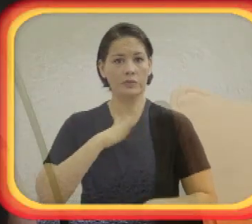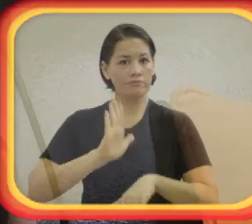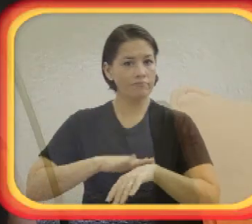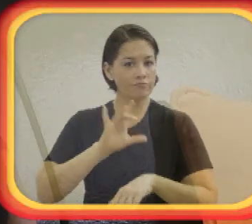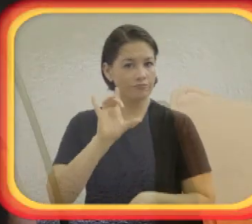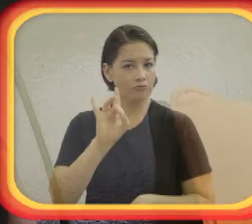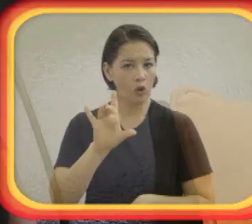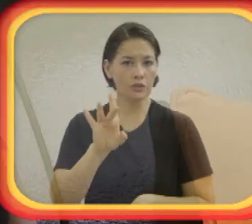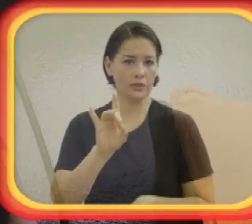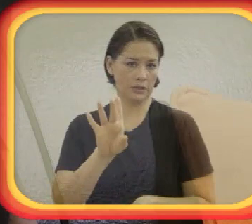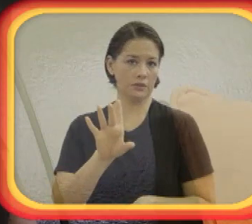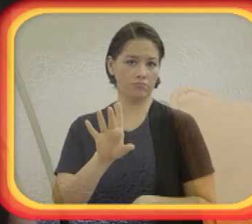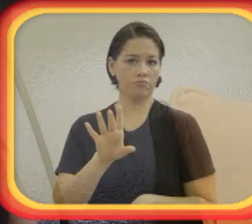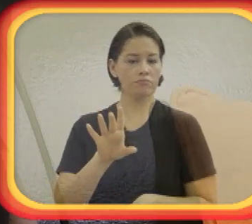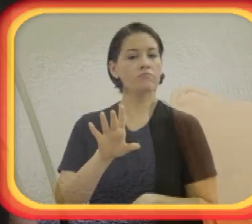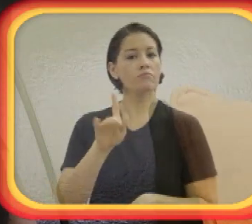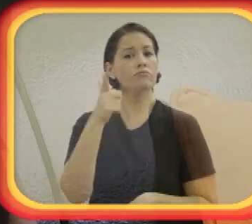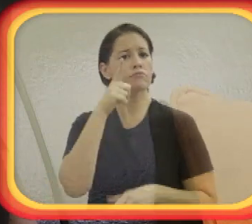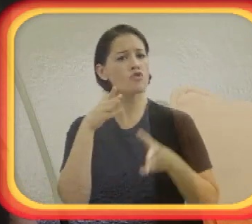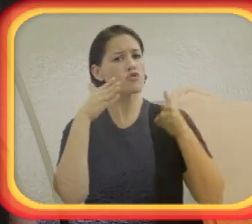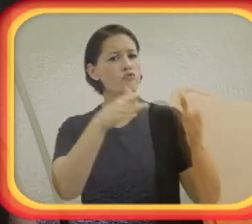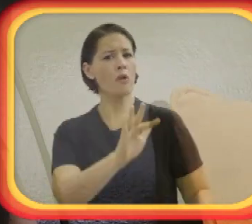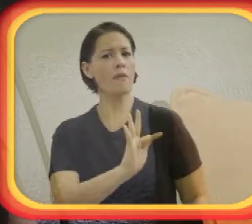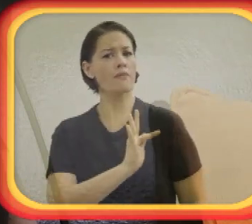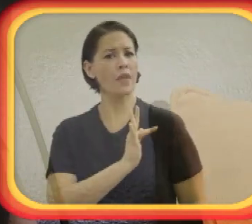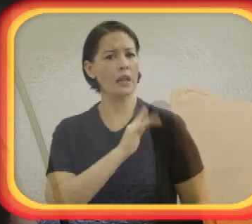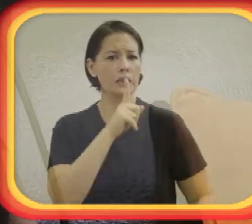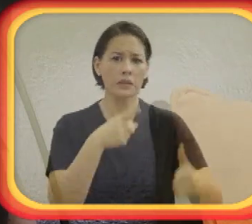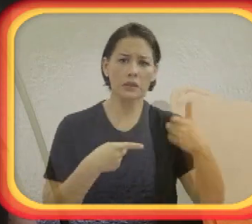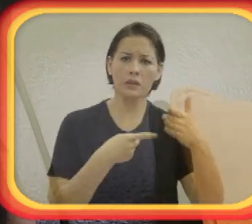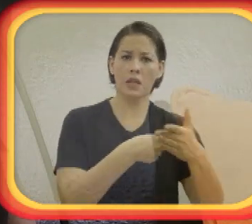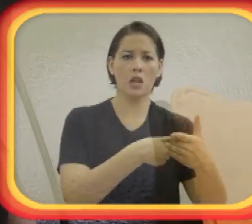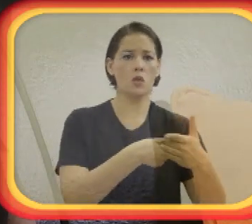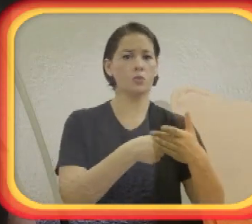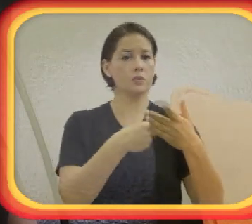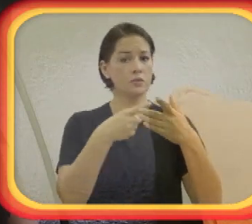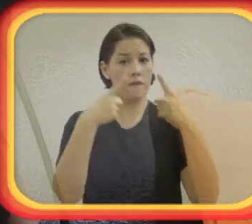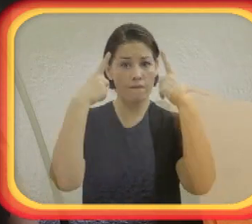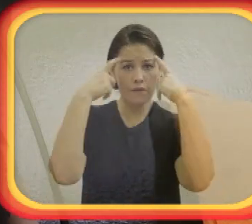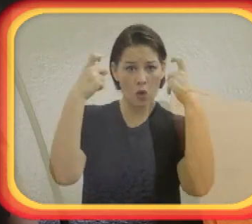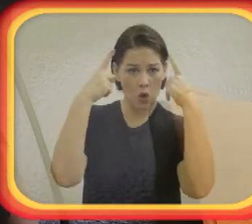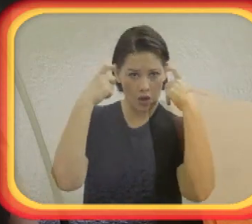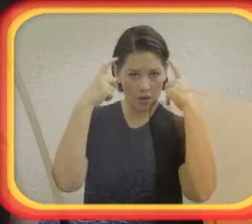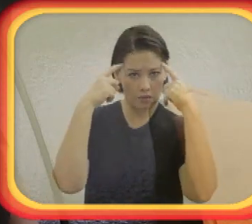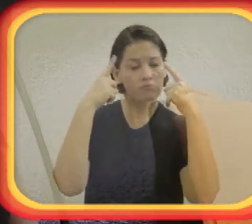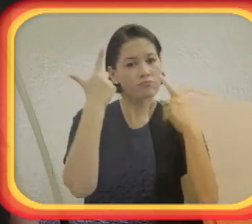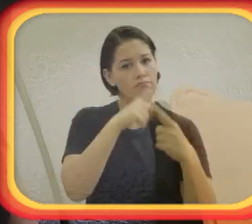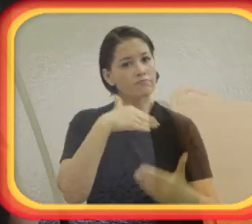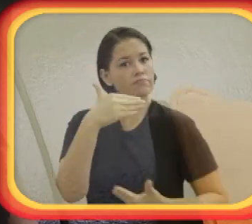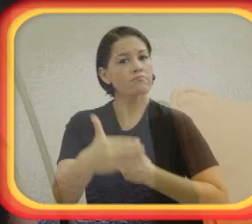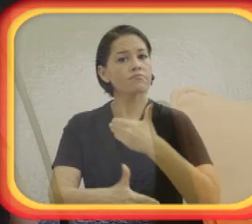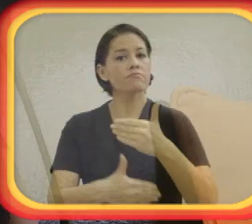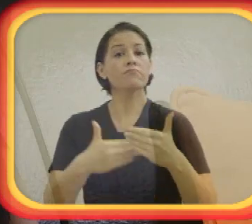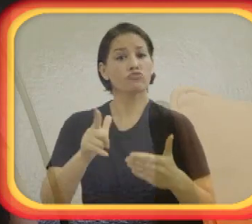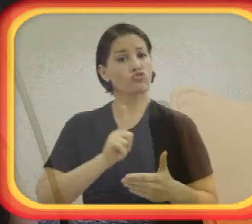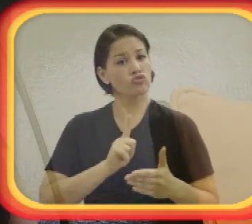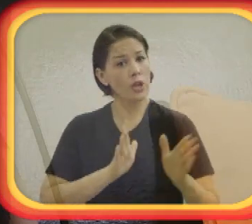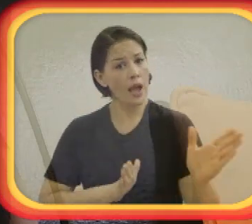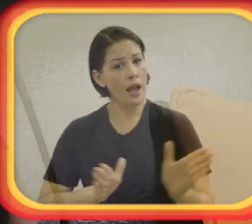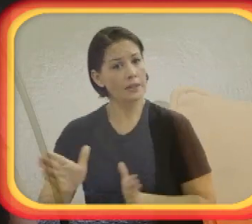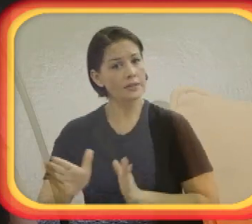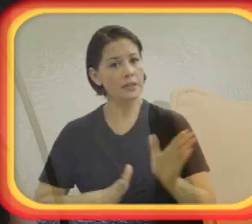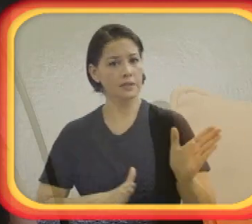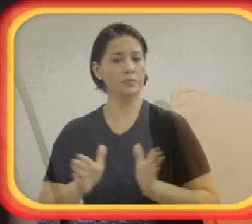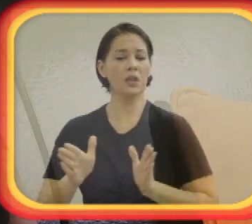sem deficiência, para que, inclusive, convidá-las a nos recepcionar como iguais. Isso nós vamos